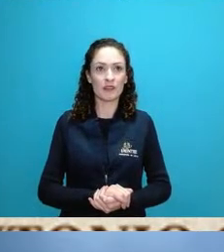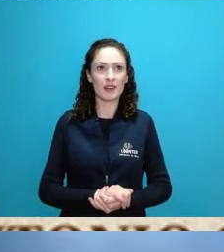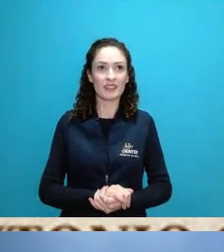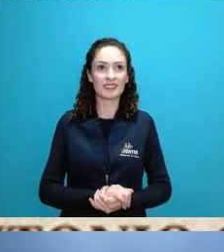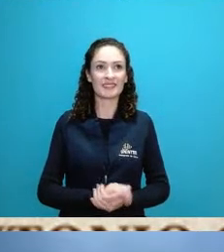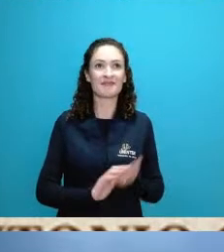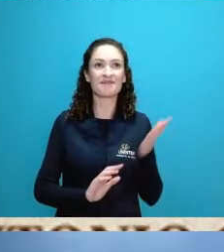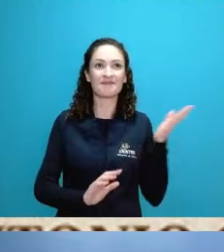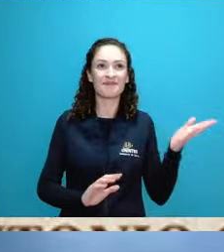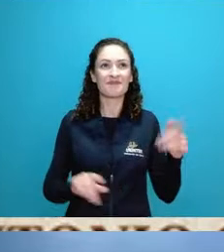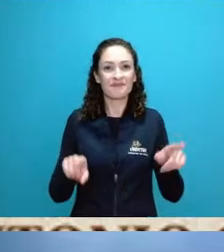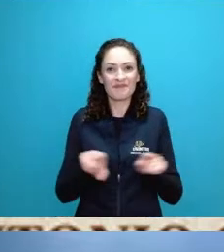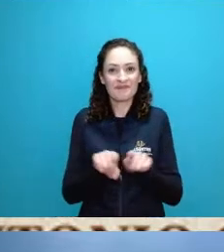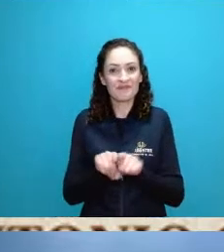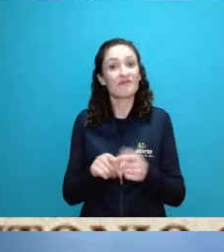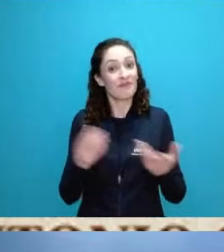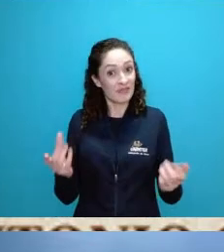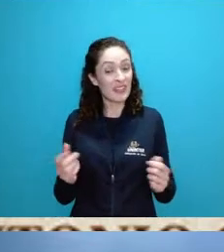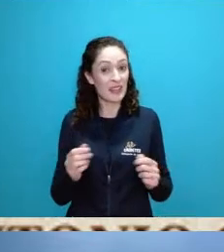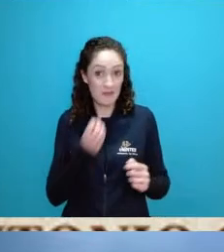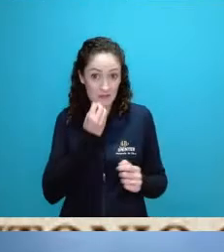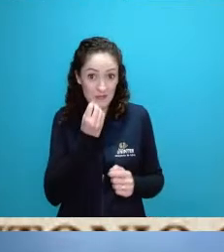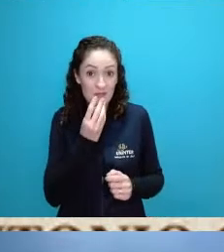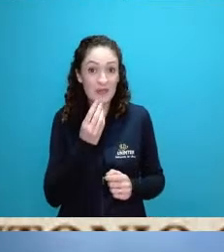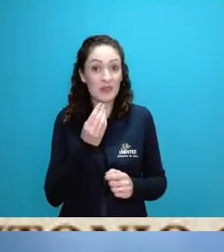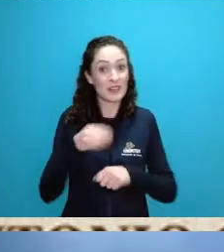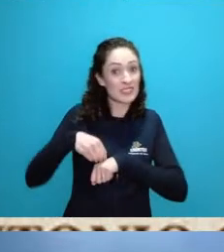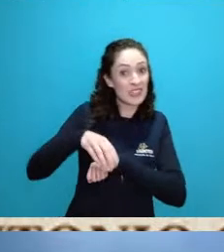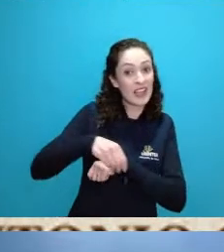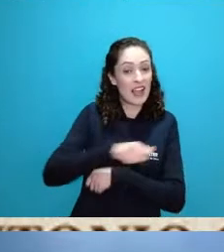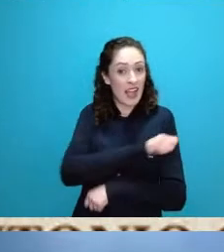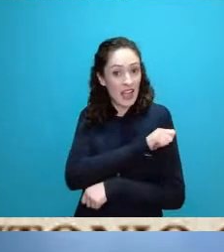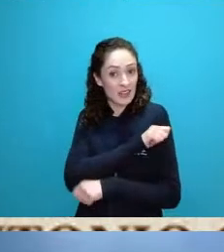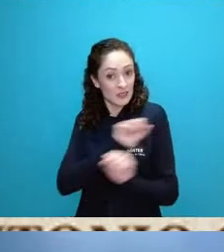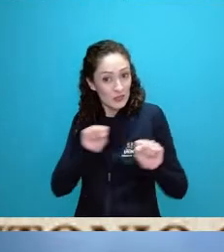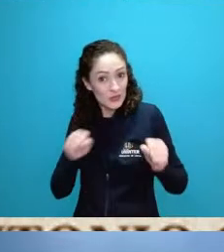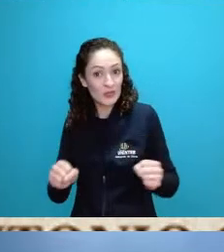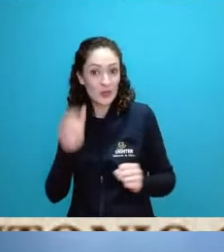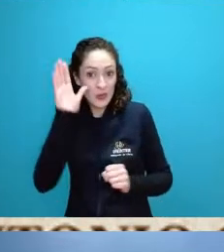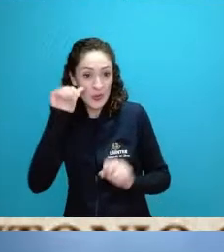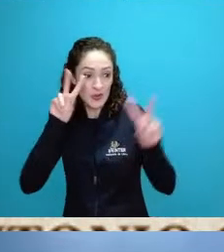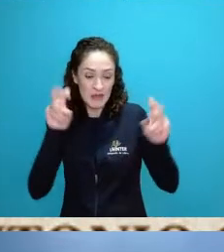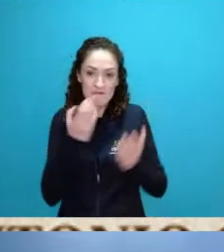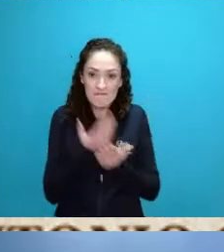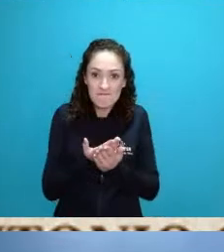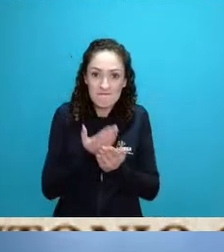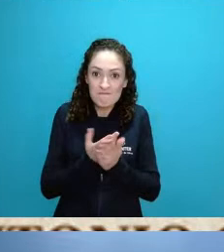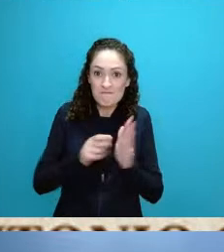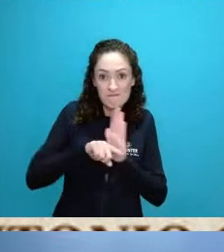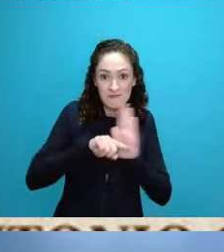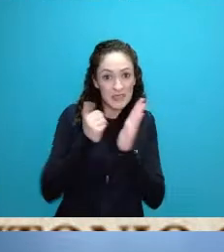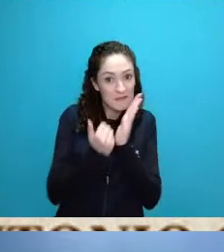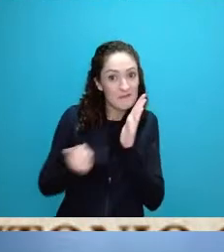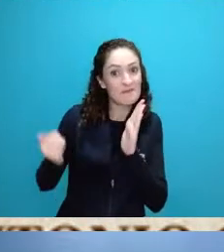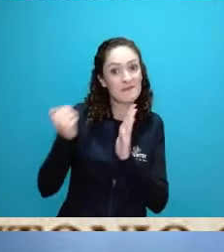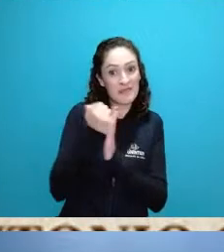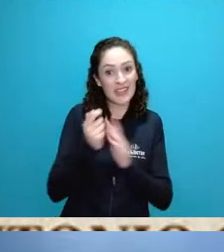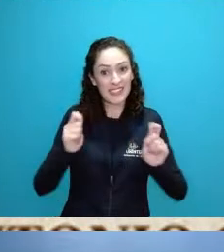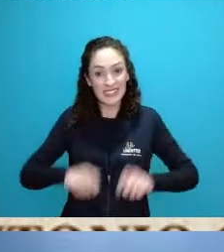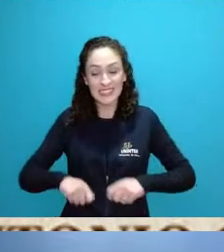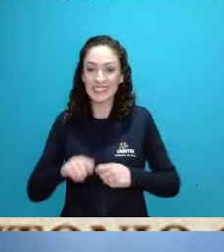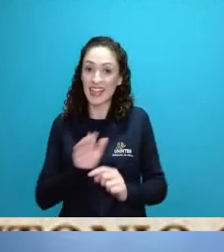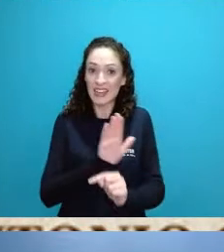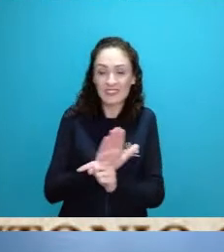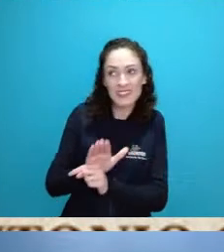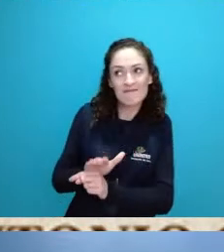que os alunos continuem a pesquisar sobre esse tema né então acaba ficando esse gostinho